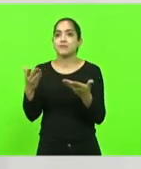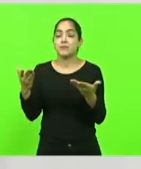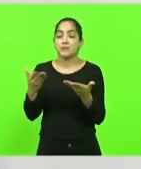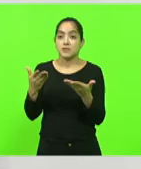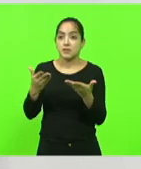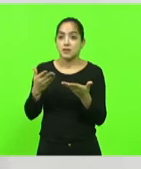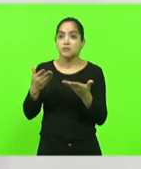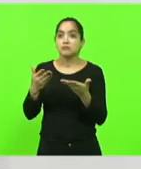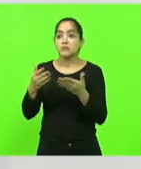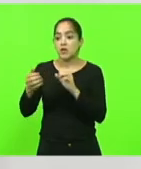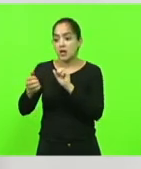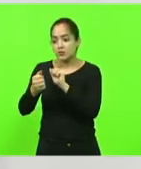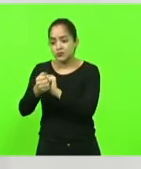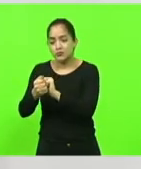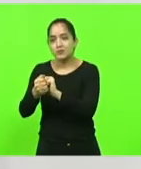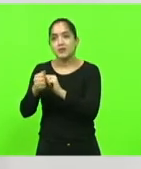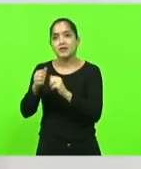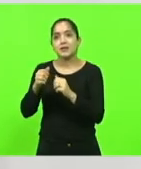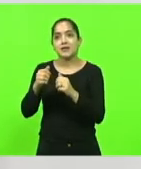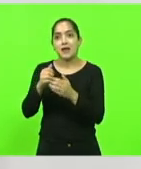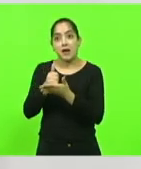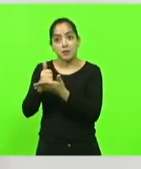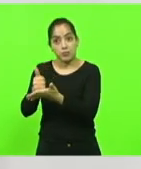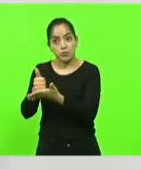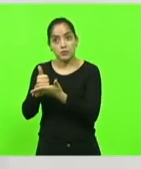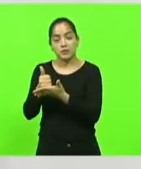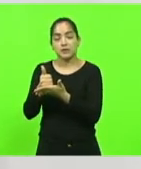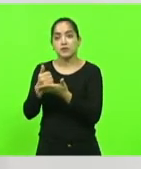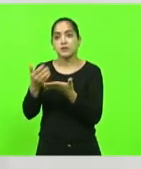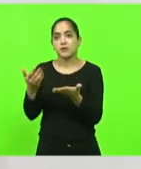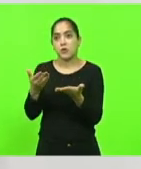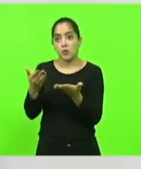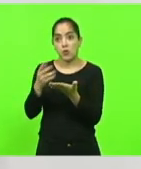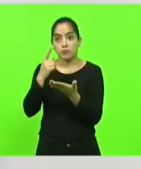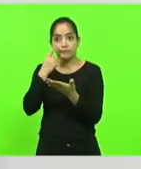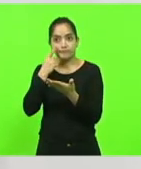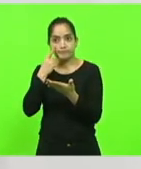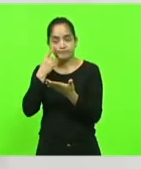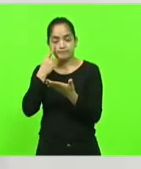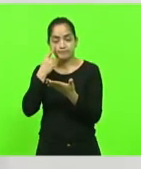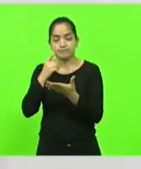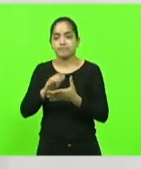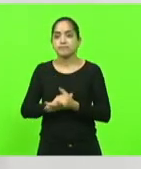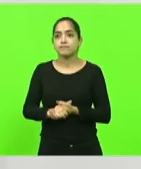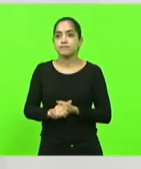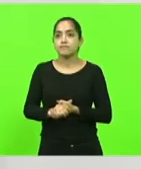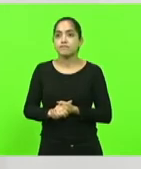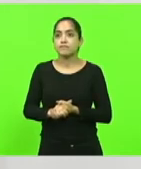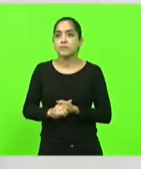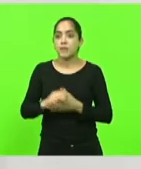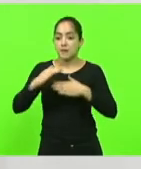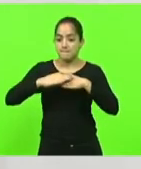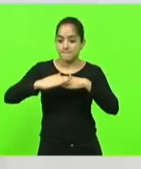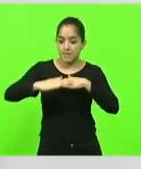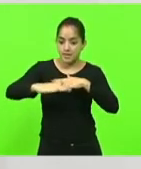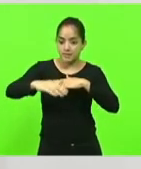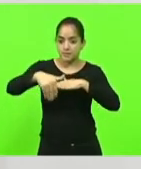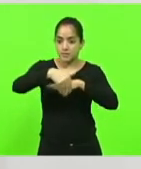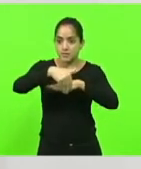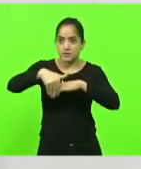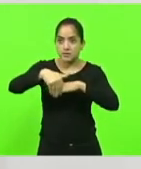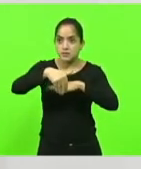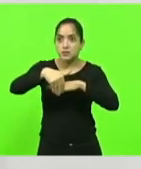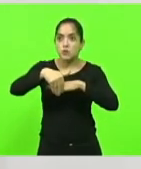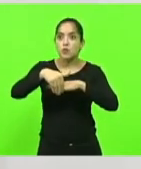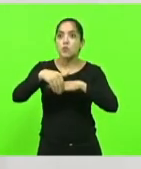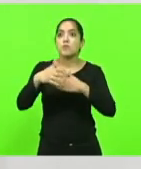avanço para a nossa cidade de Laguna. Olha que legal, olha que dia de glória para a nossa cidade. Pavimentação asfáltica, o recurso de